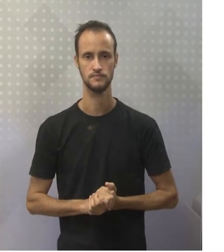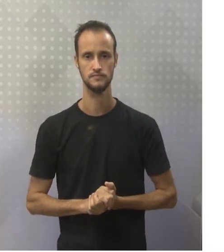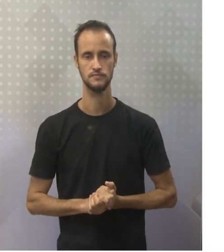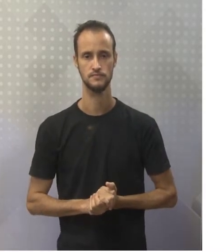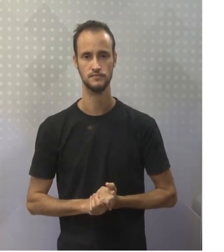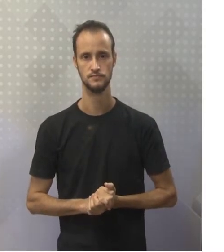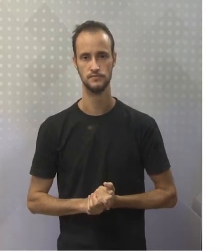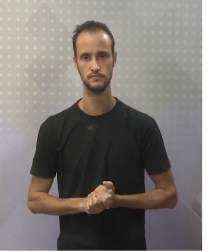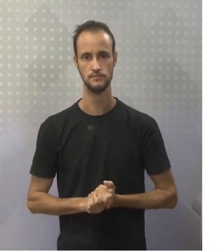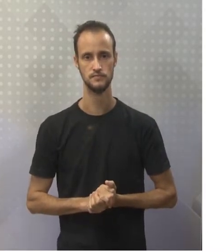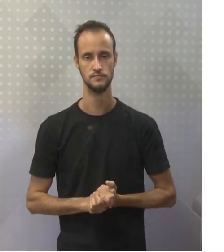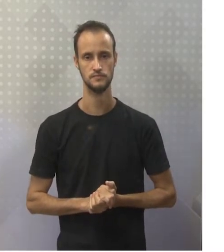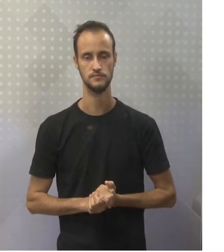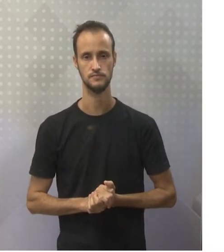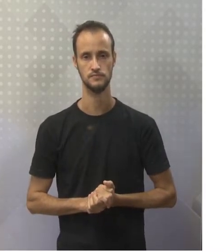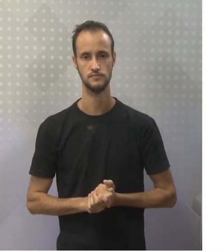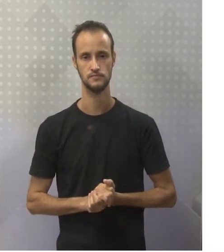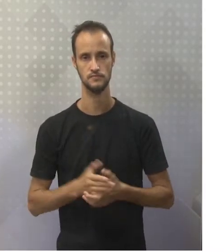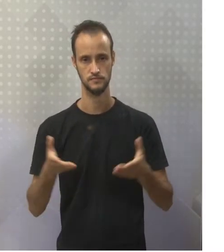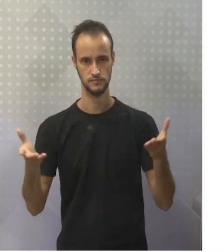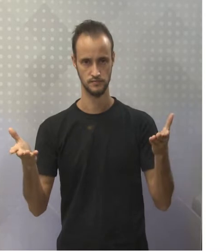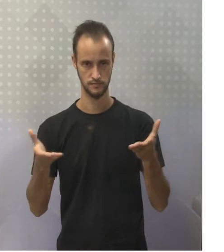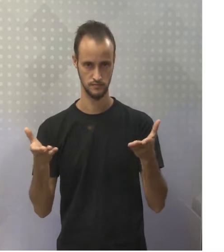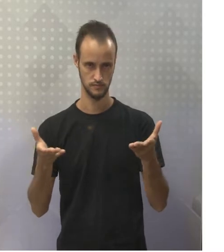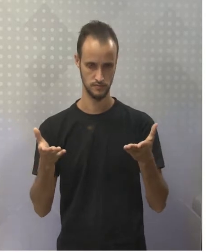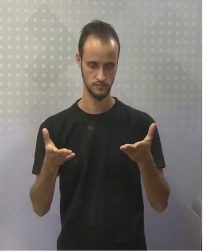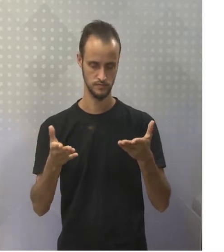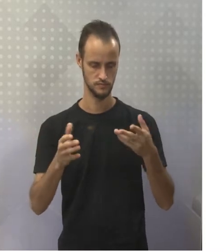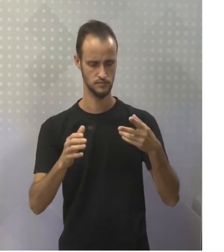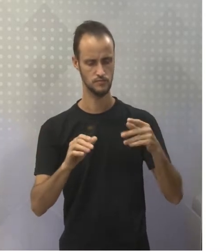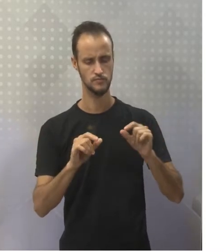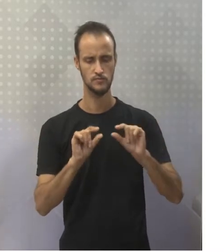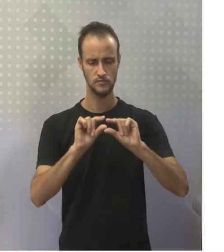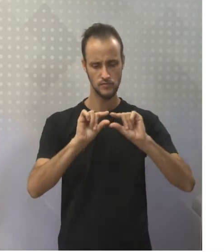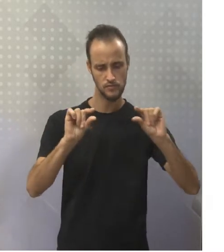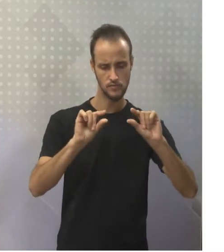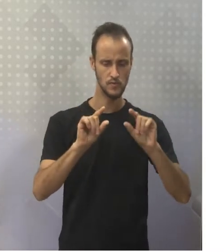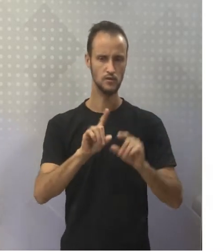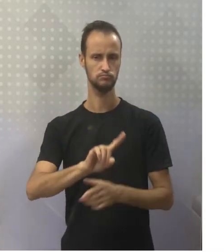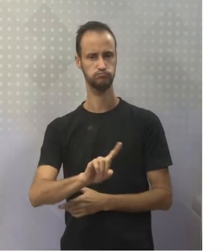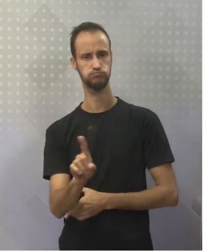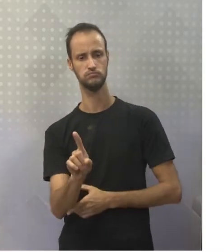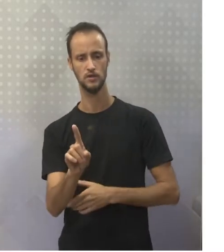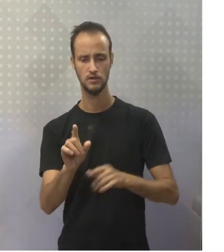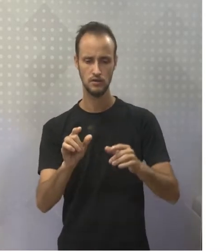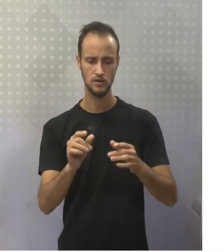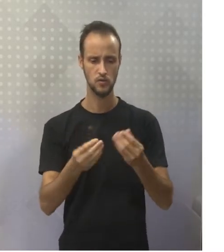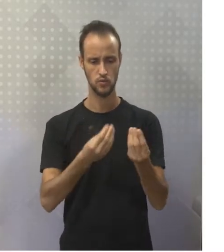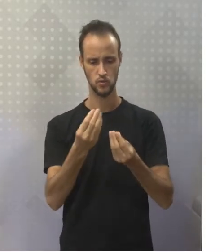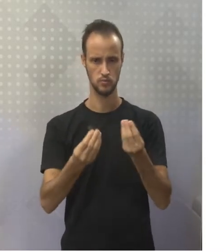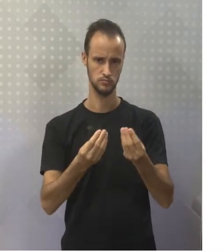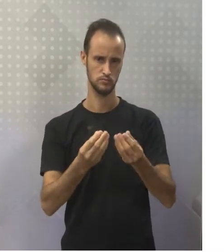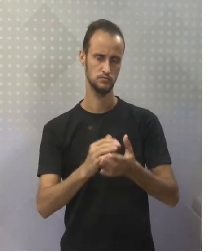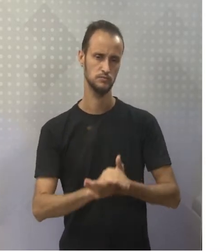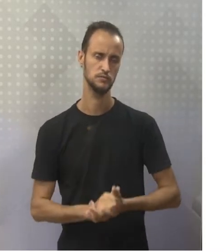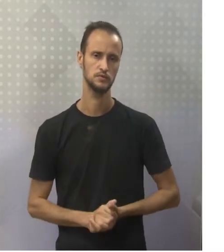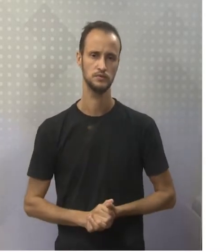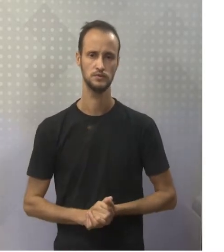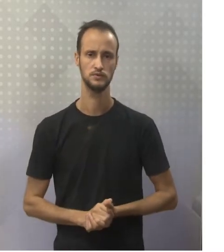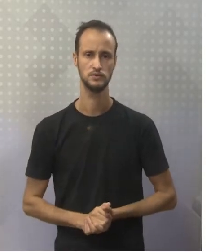Então, agora nós iremos para a negativa forma com other people. Negative form, other people